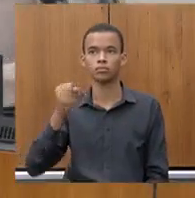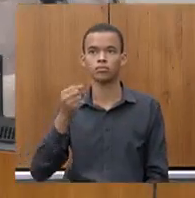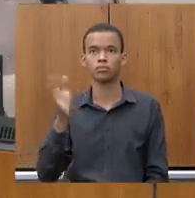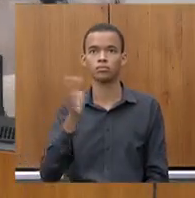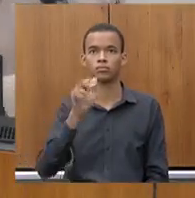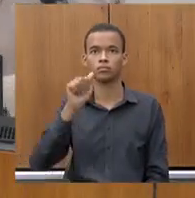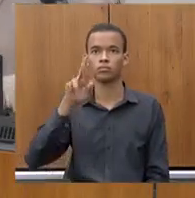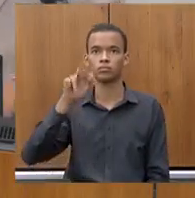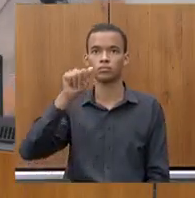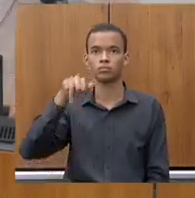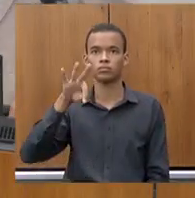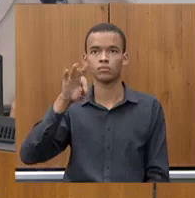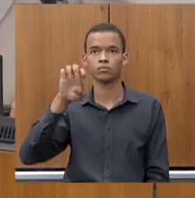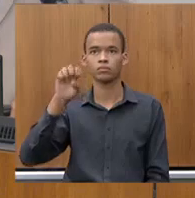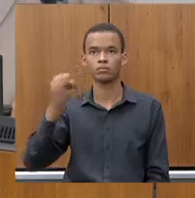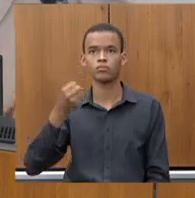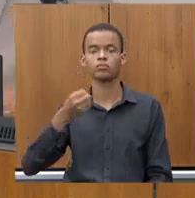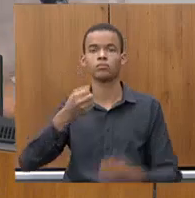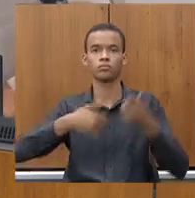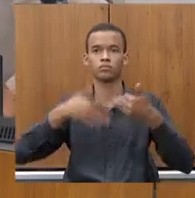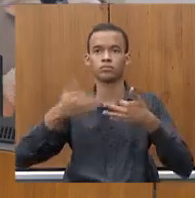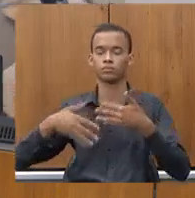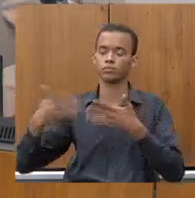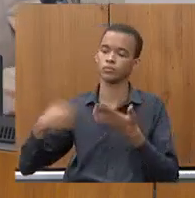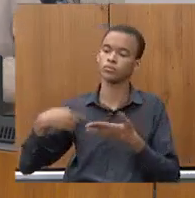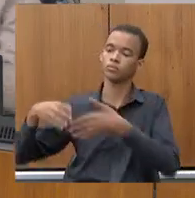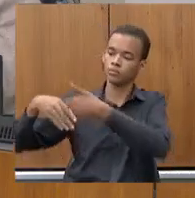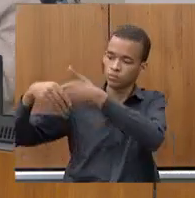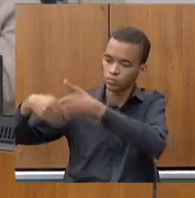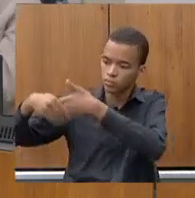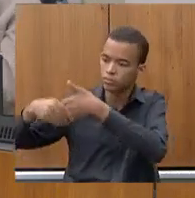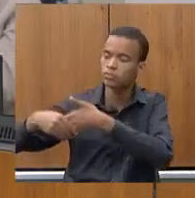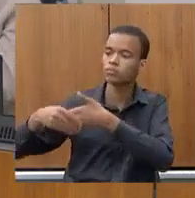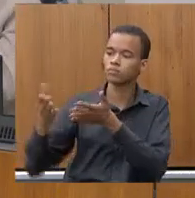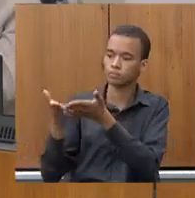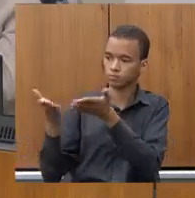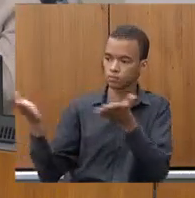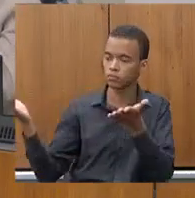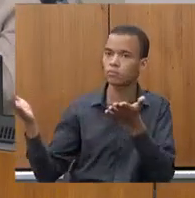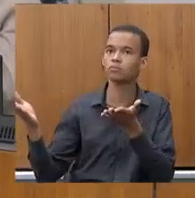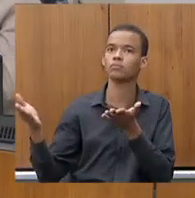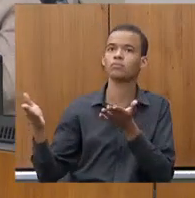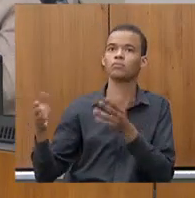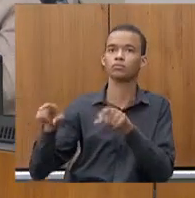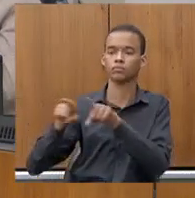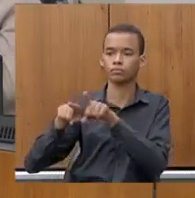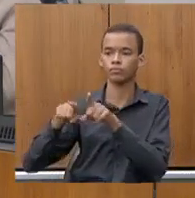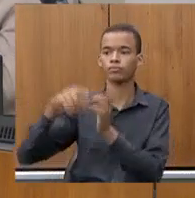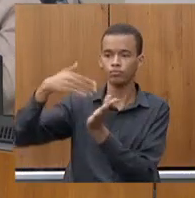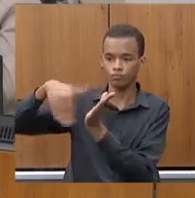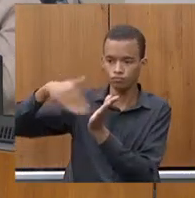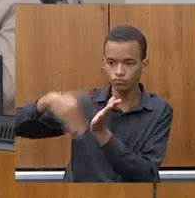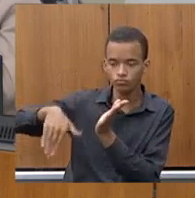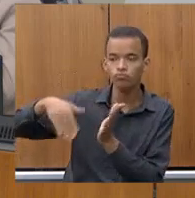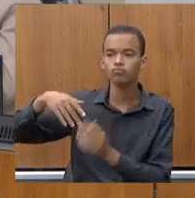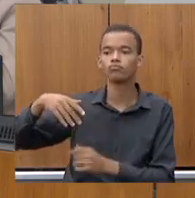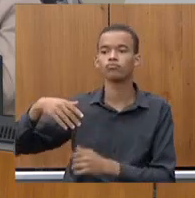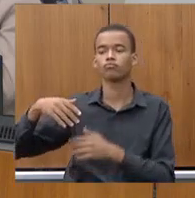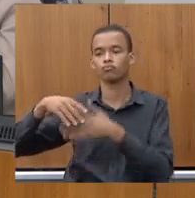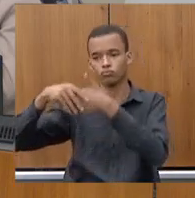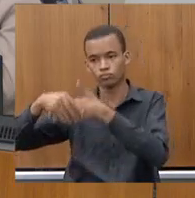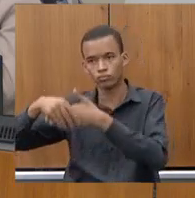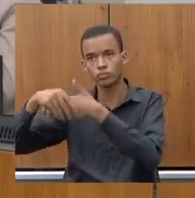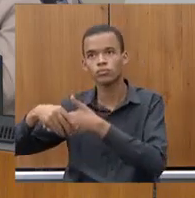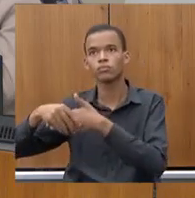deputado Coronel Sandro, cumprimentar também aqui o nosso secretário Fernando Passalho,